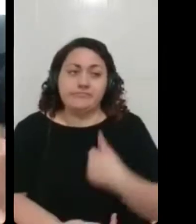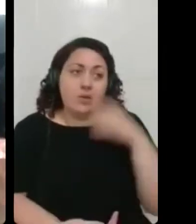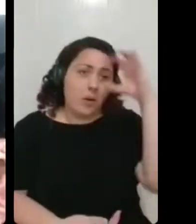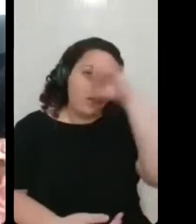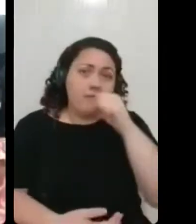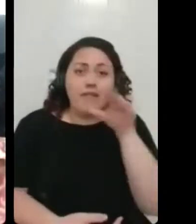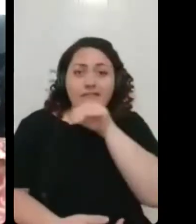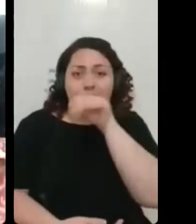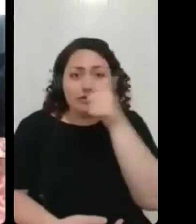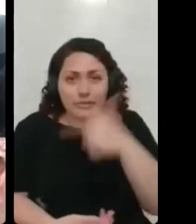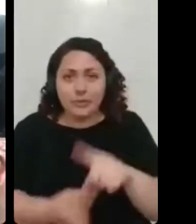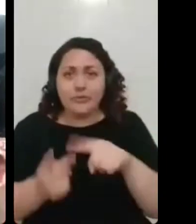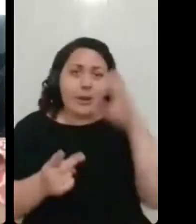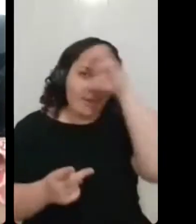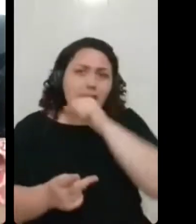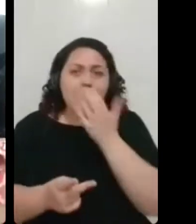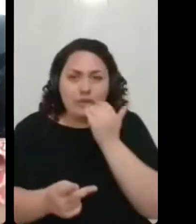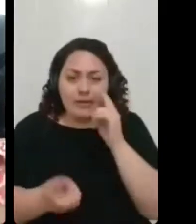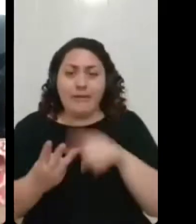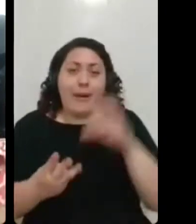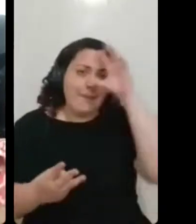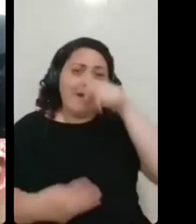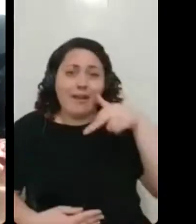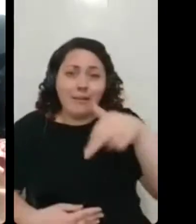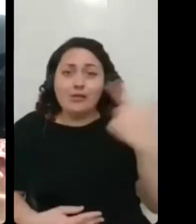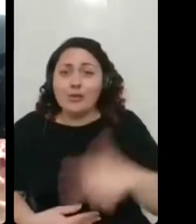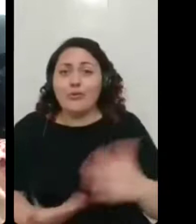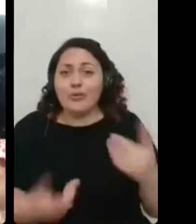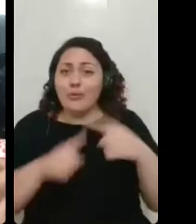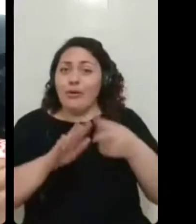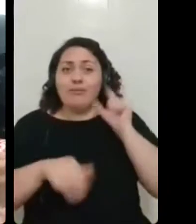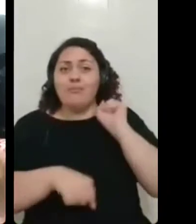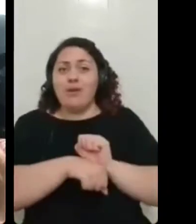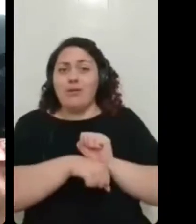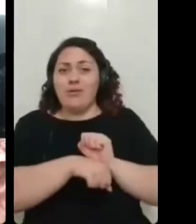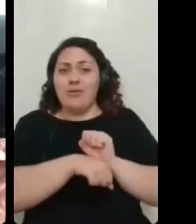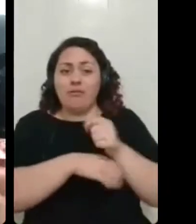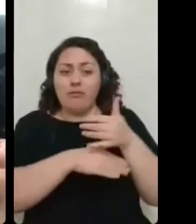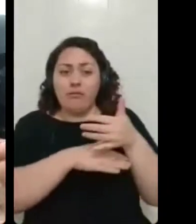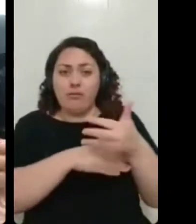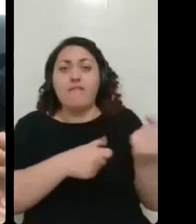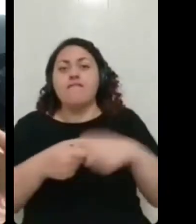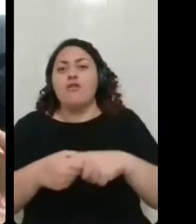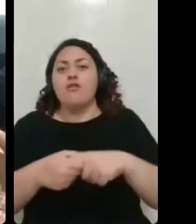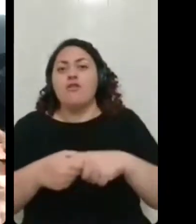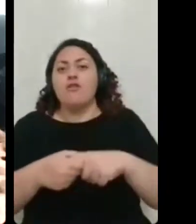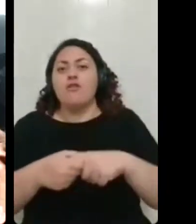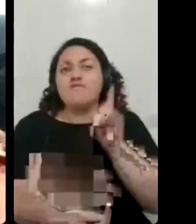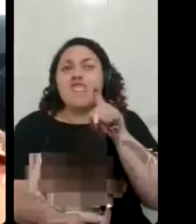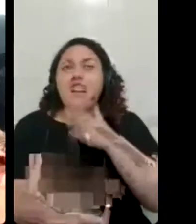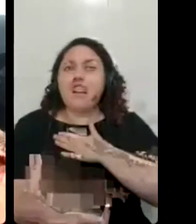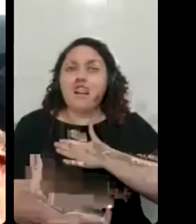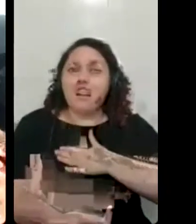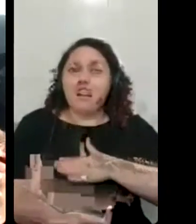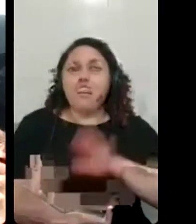comer e aprendi a andar de novo, né? Então, tudo se tornou muito mais devagar, muito mais lento,